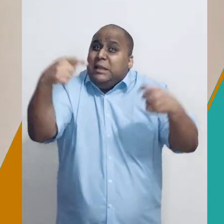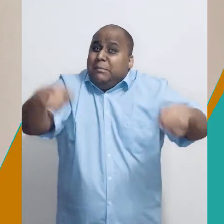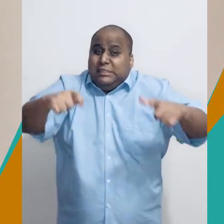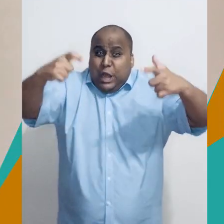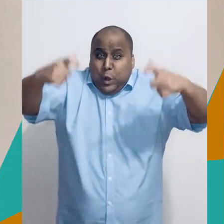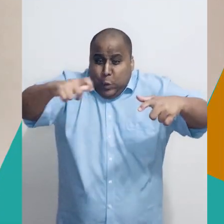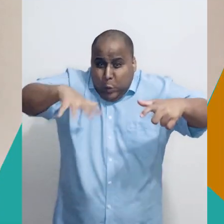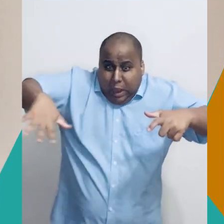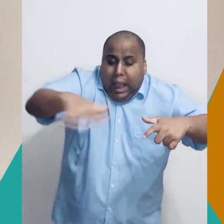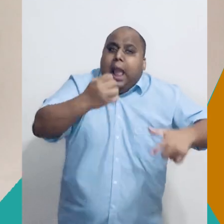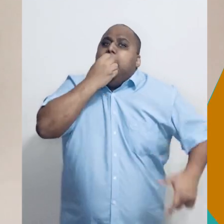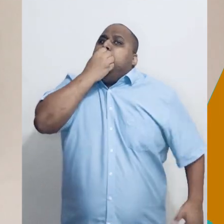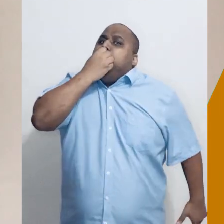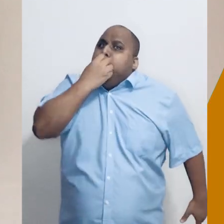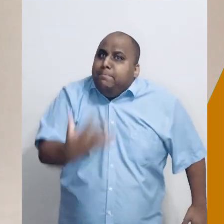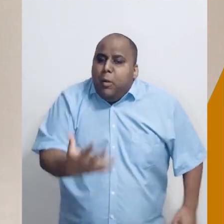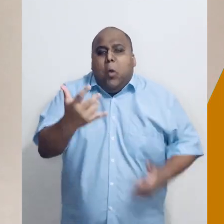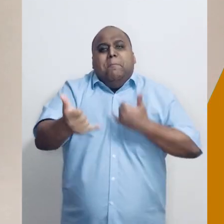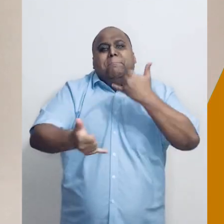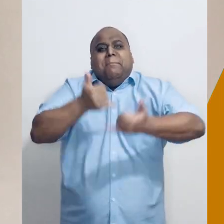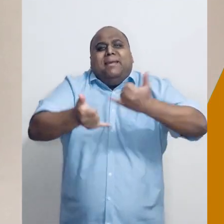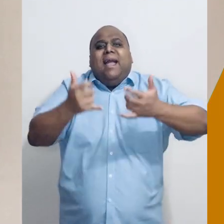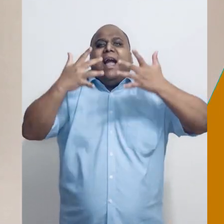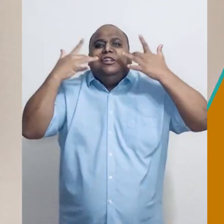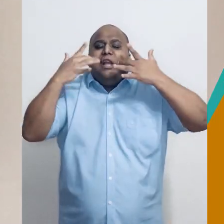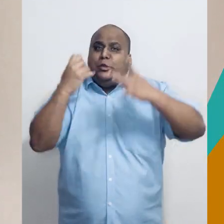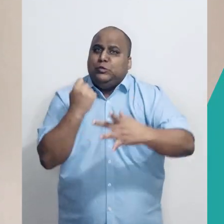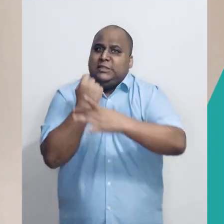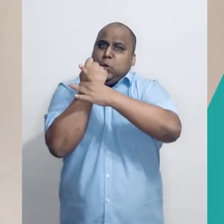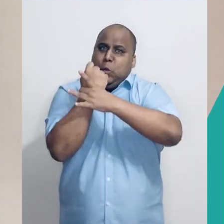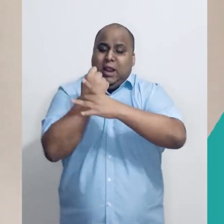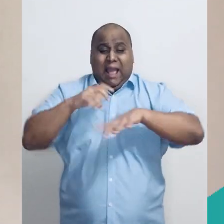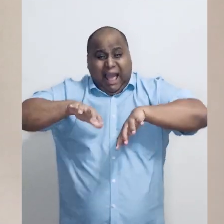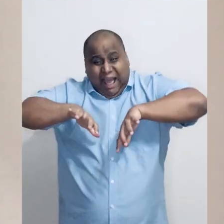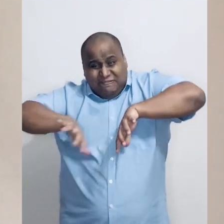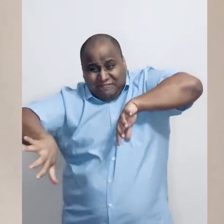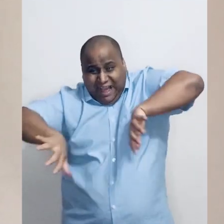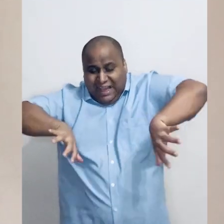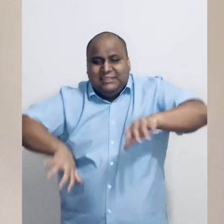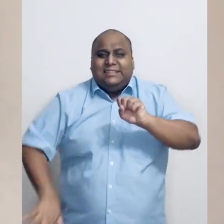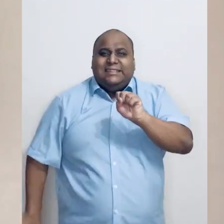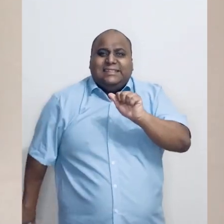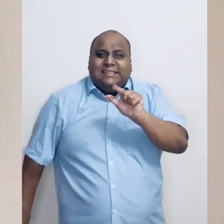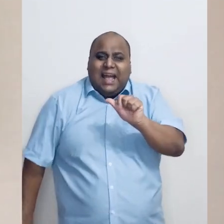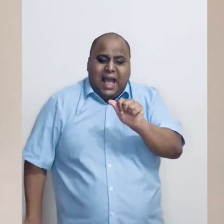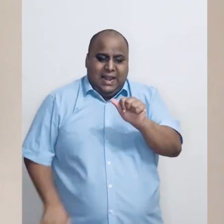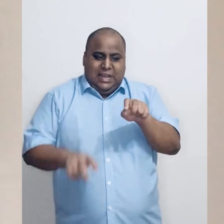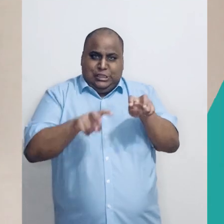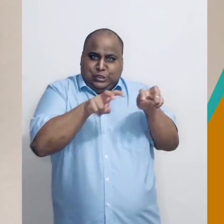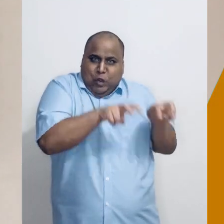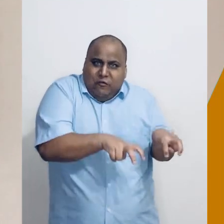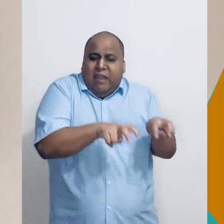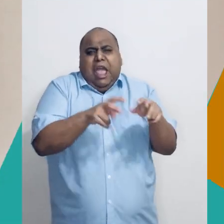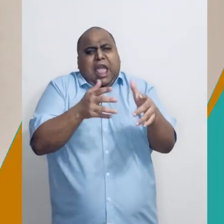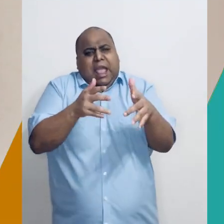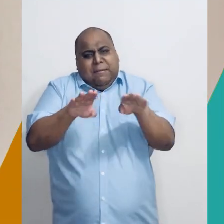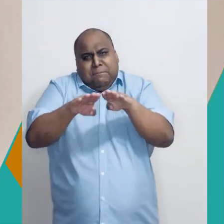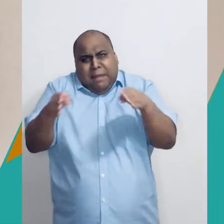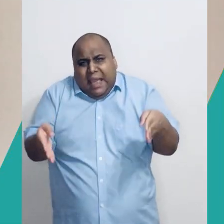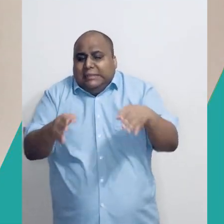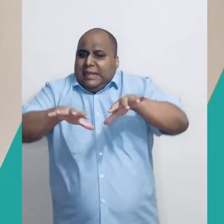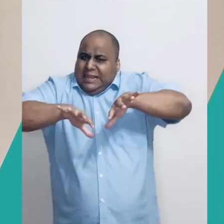espaço para poder fazer os jogos teatrais com segurança. Afastando os móveis da sala ou do canto do quarto,